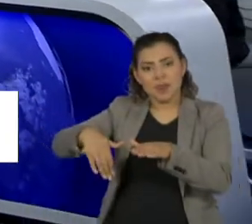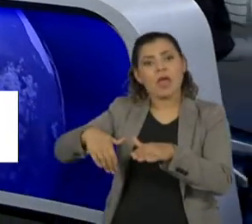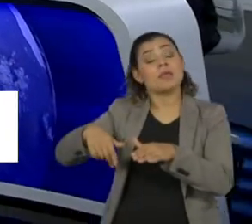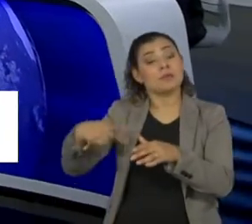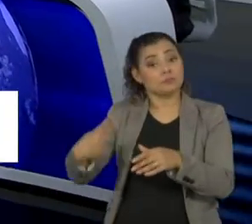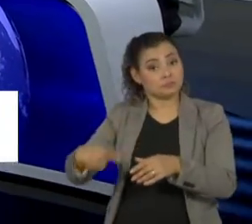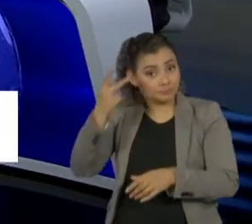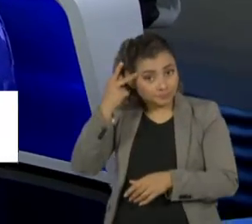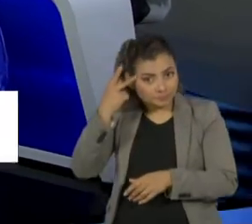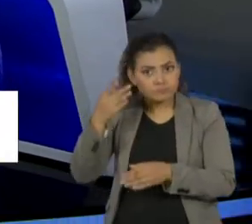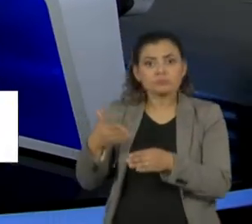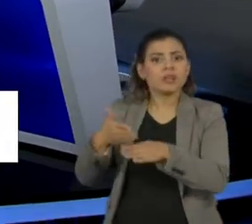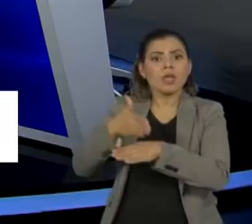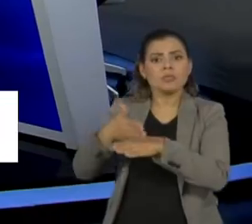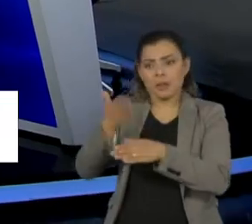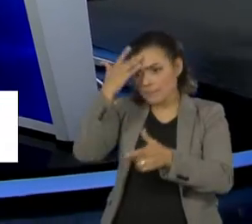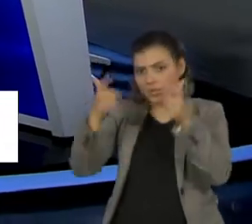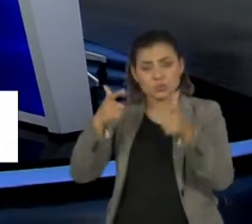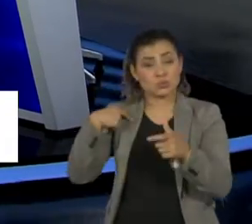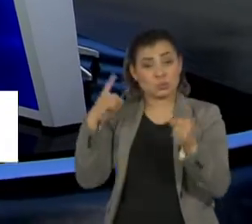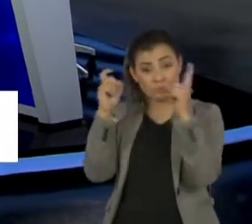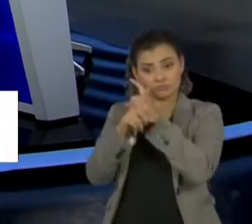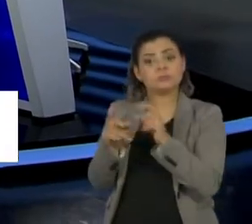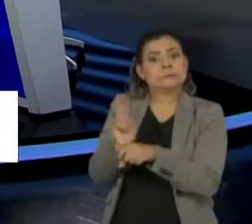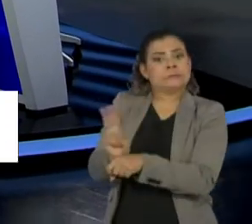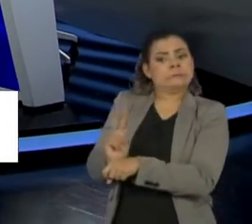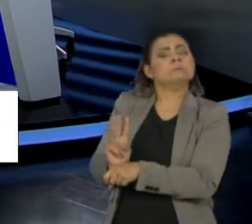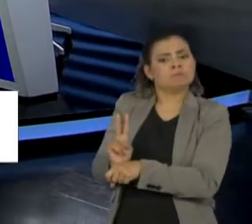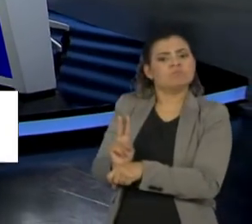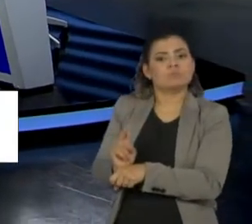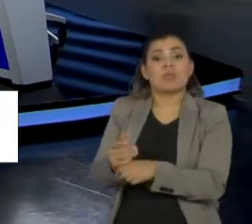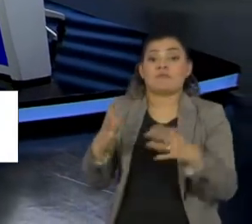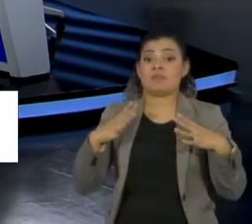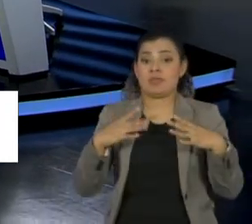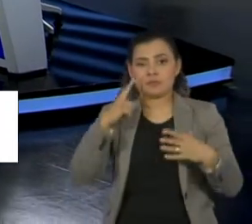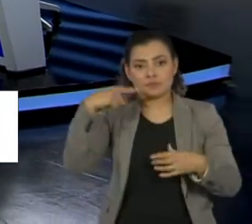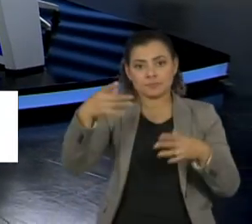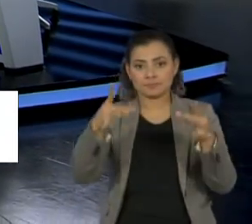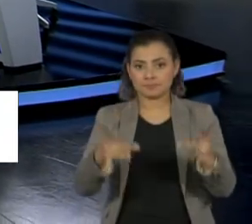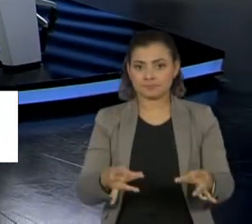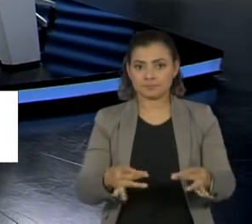dificultar a entrada de turistas durante o feriadão. Aguarde. Voltamos já.